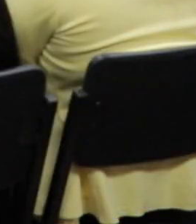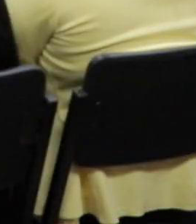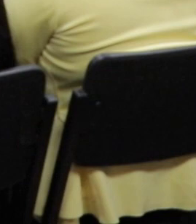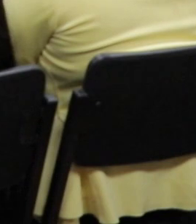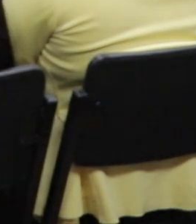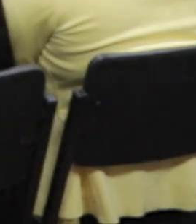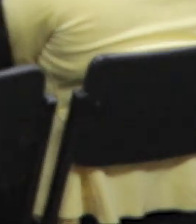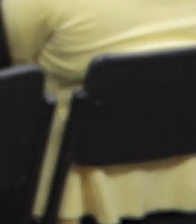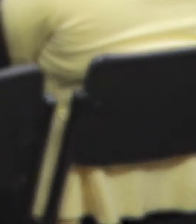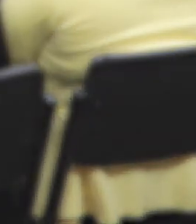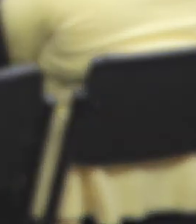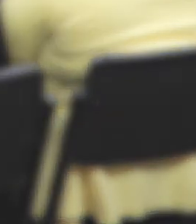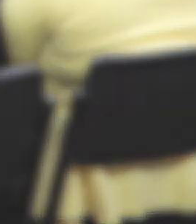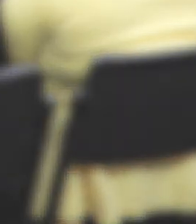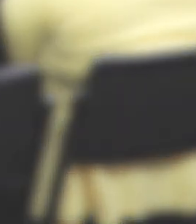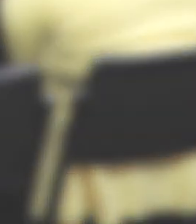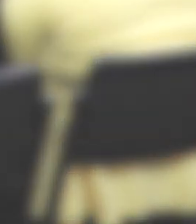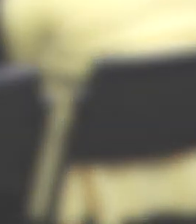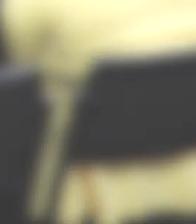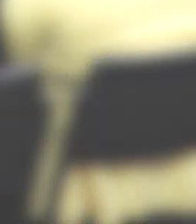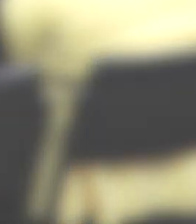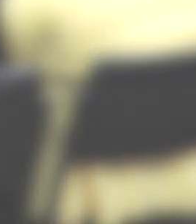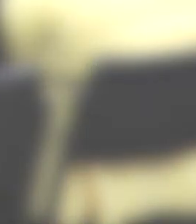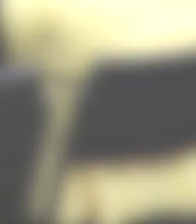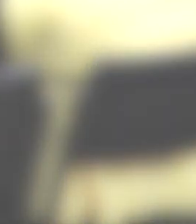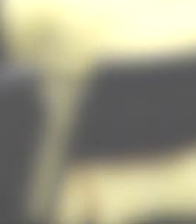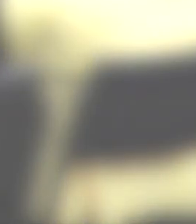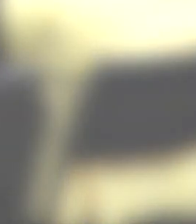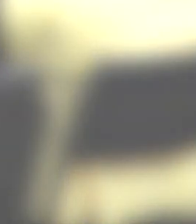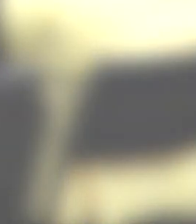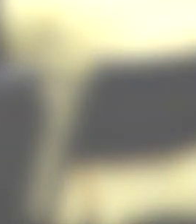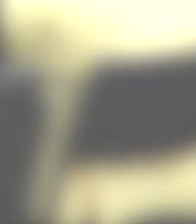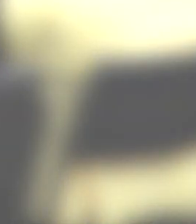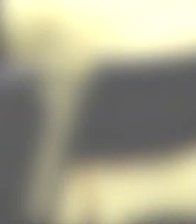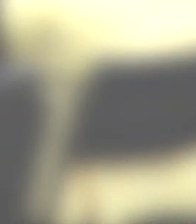amiss... ea RSpace, e RSpace.